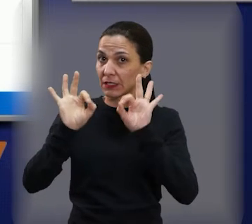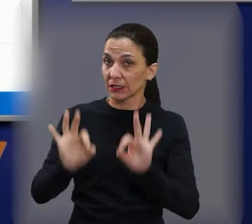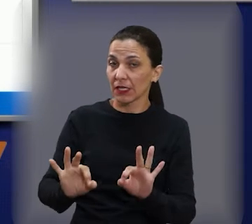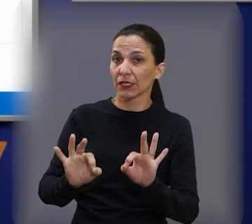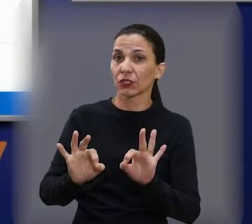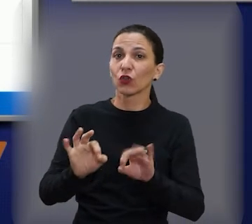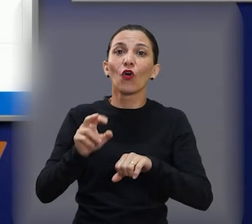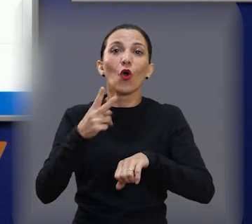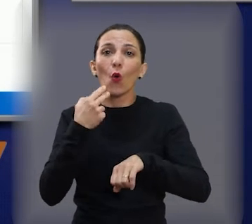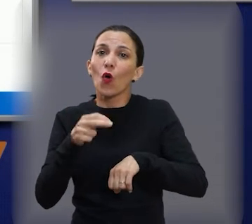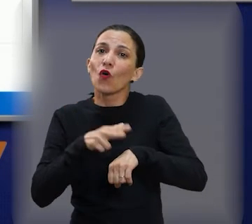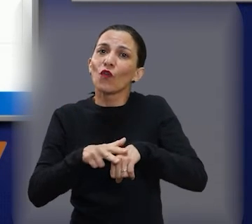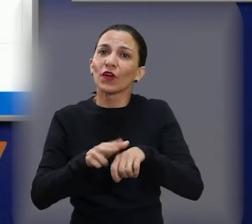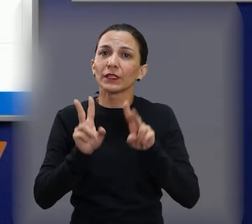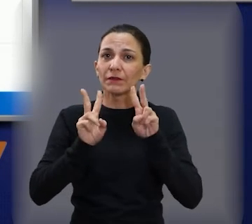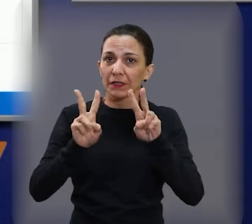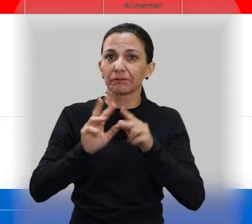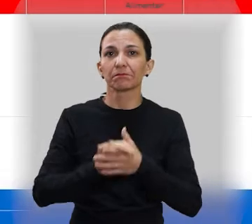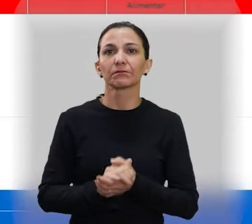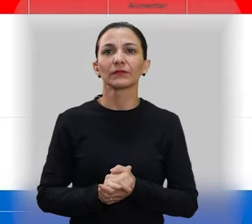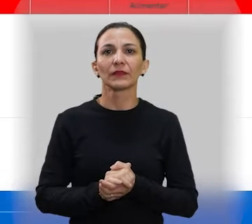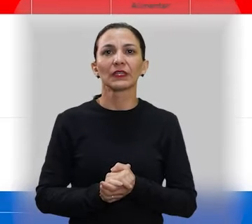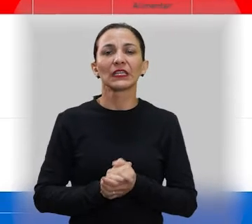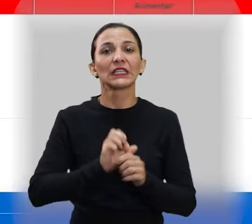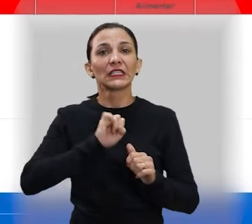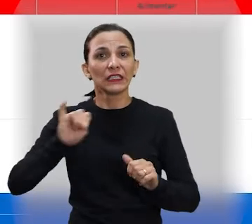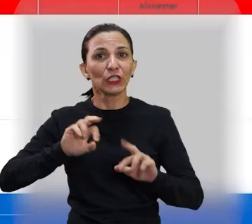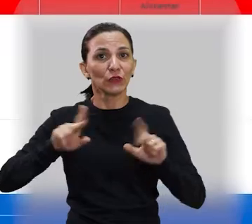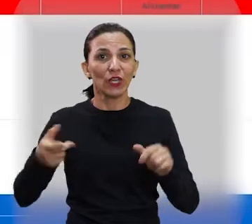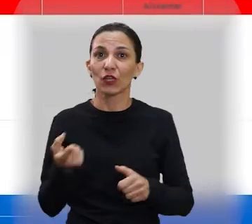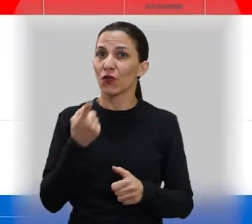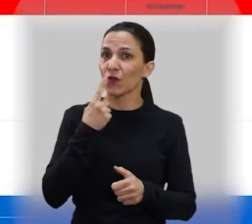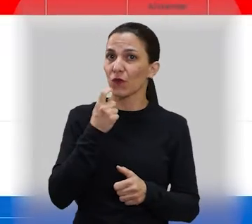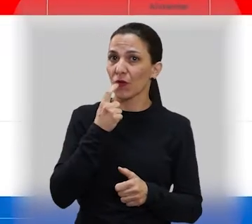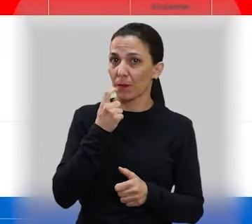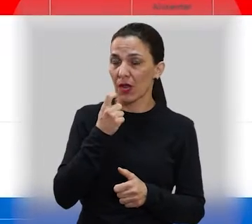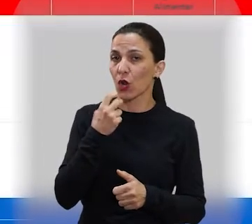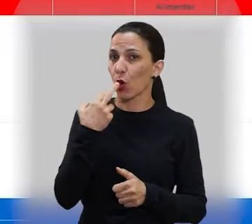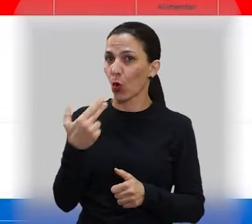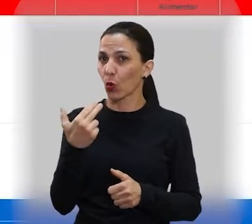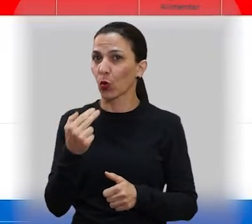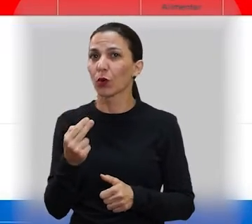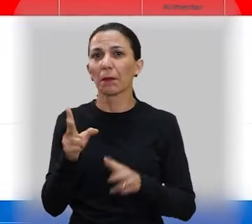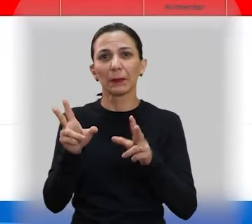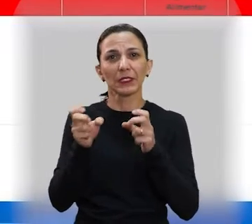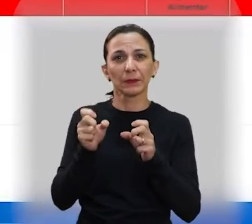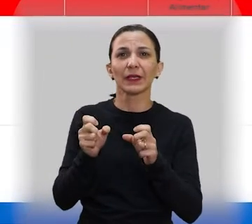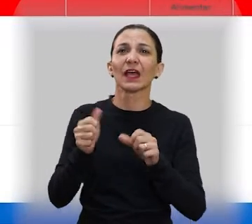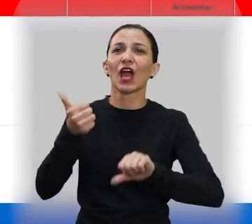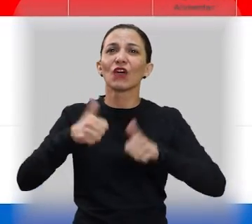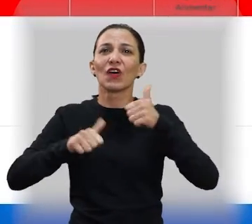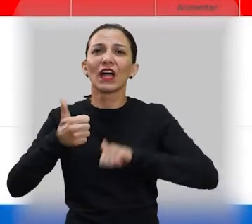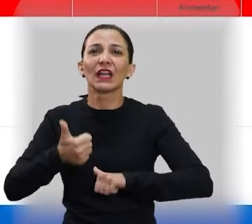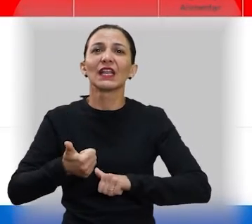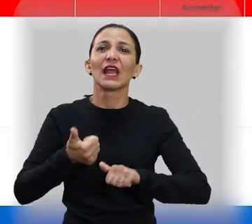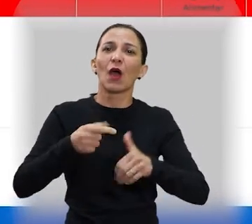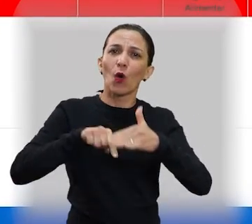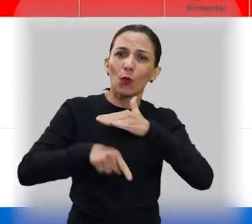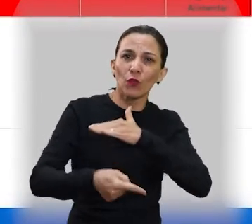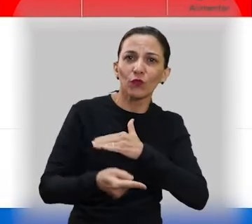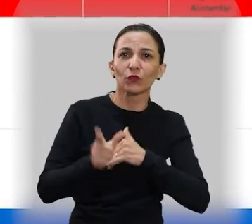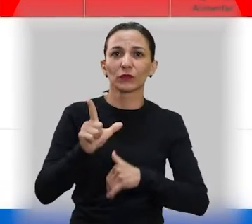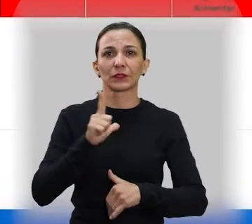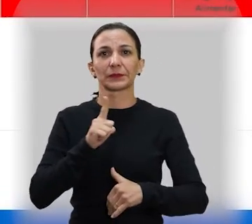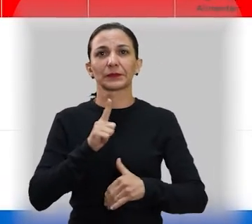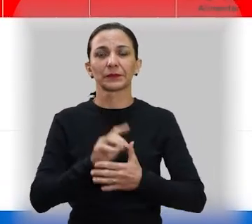Se está tudo bonitinho, tela verde. Caso apareça a tela vermelha, a doação não será rejeitada, mas passará por uma